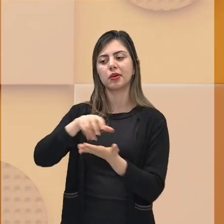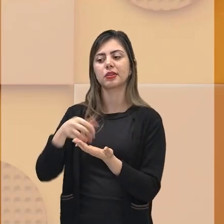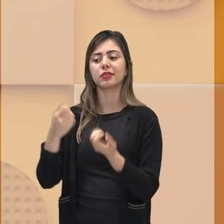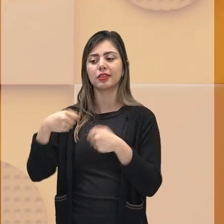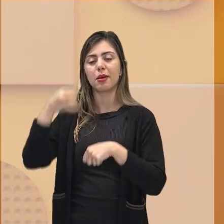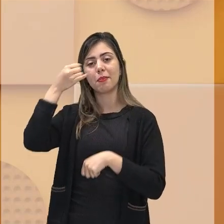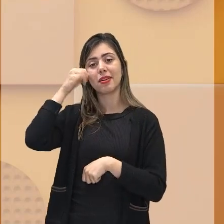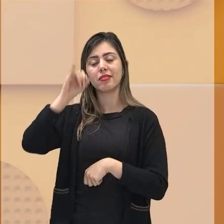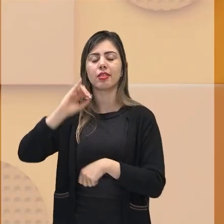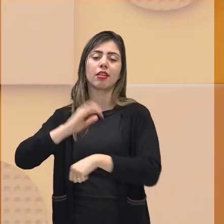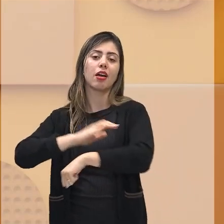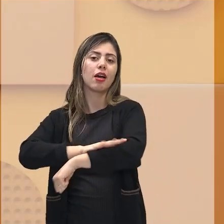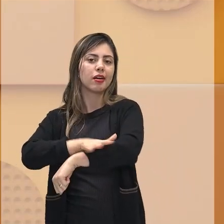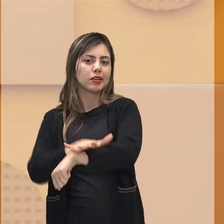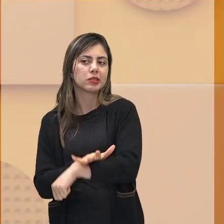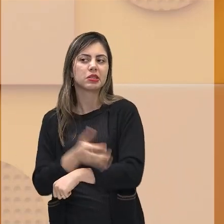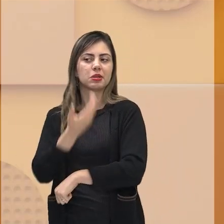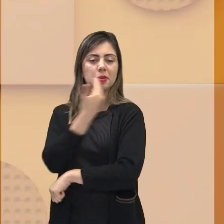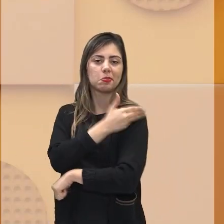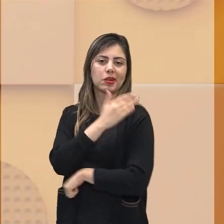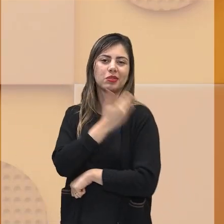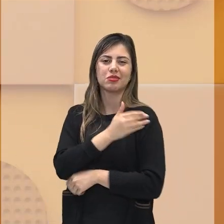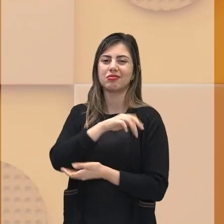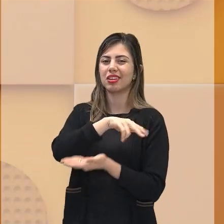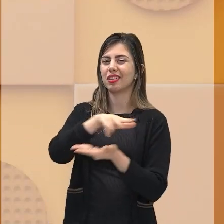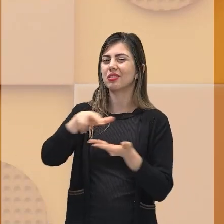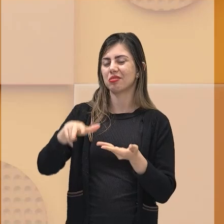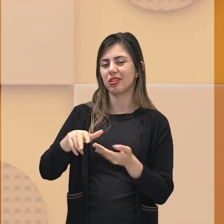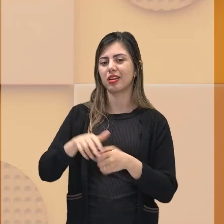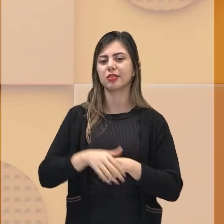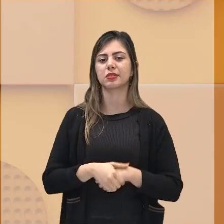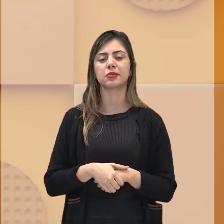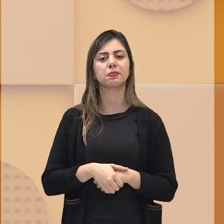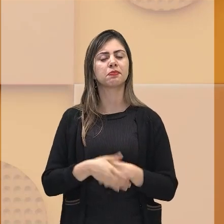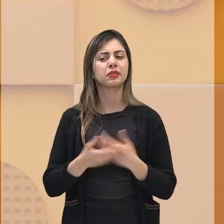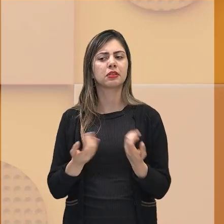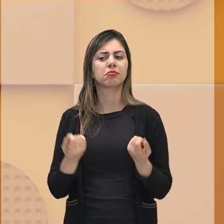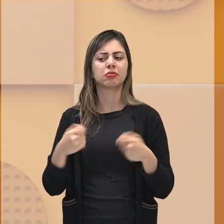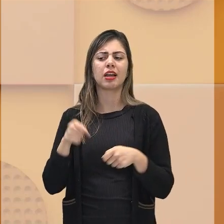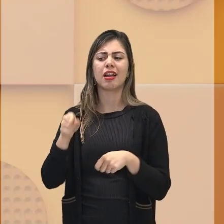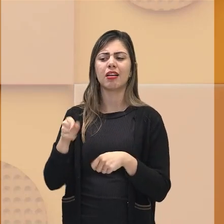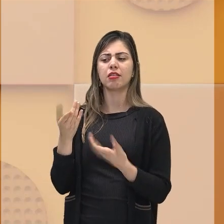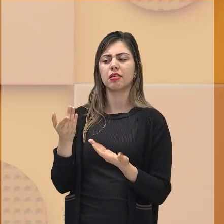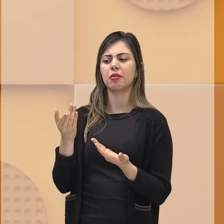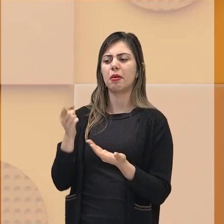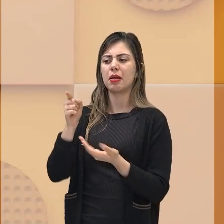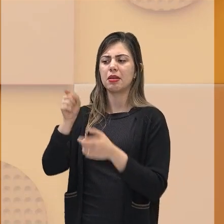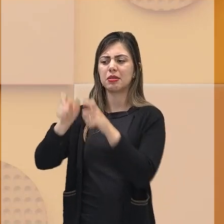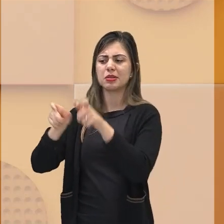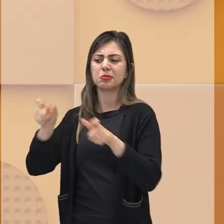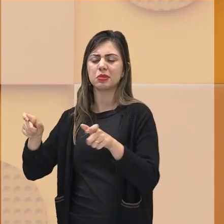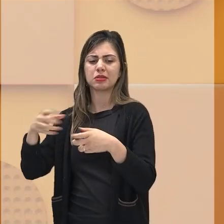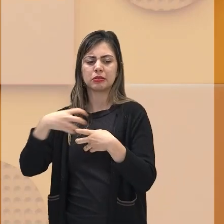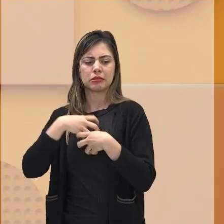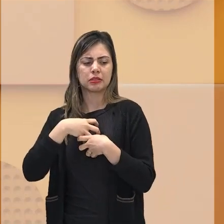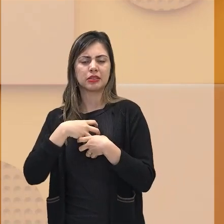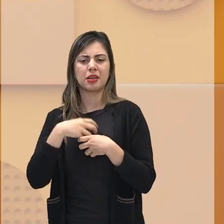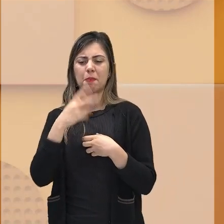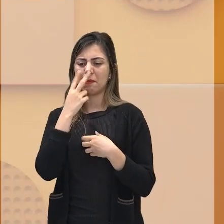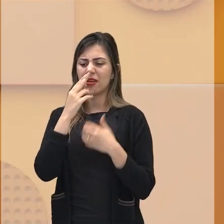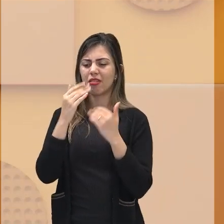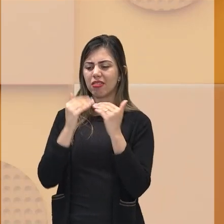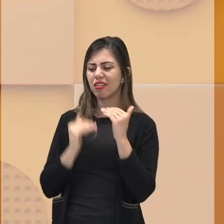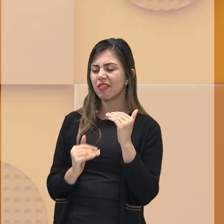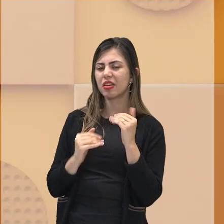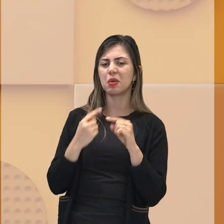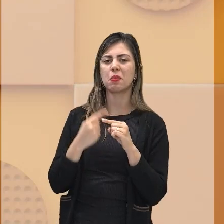racismo, discriminação, e acabar com essa questão de deixar pessoas sendo inferiores por